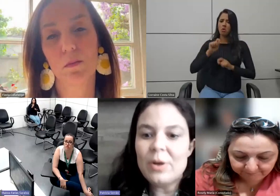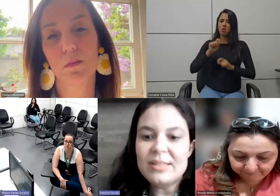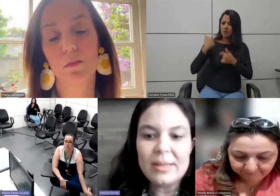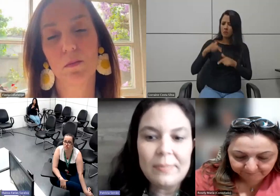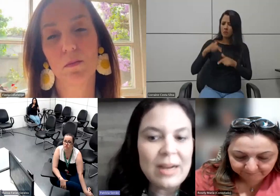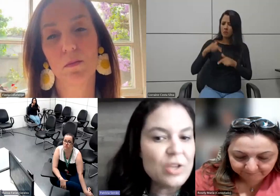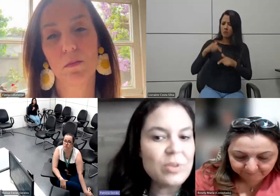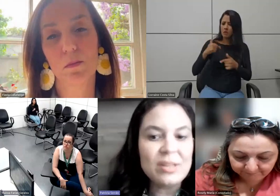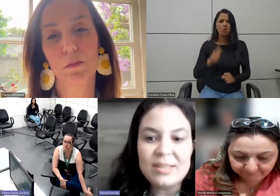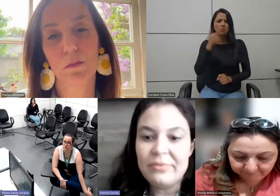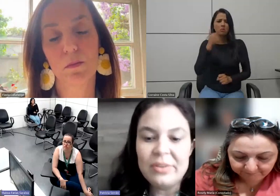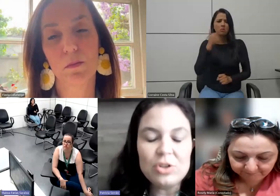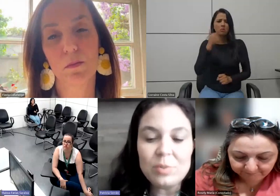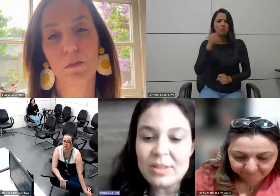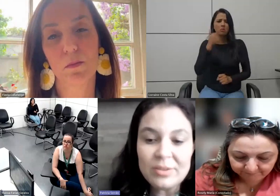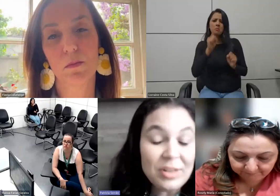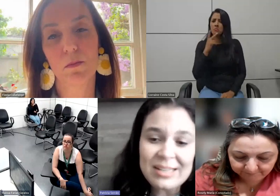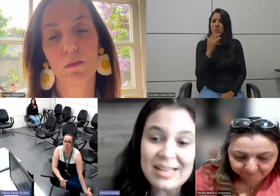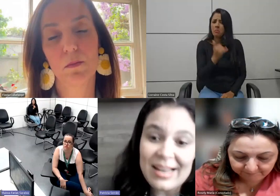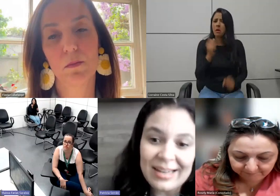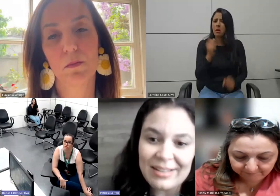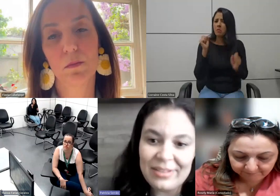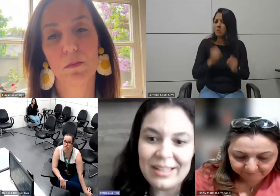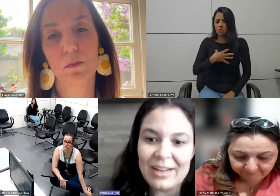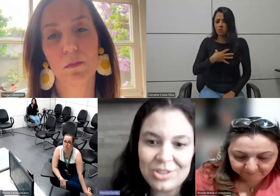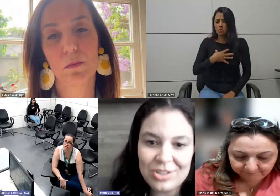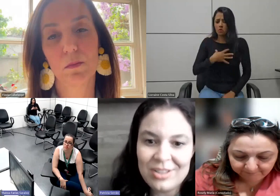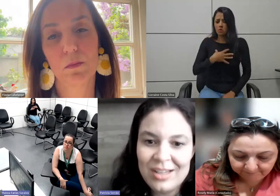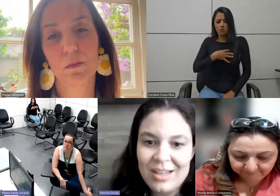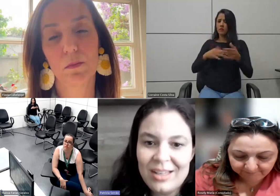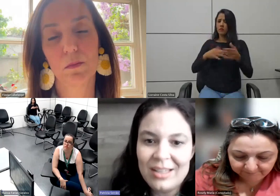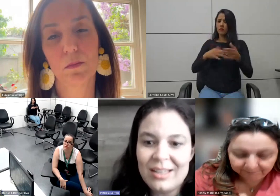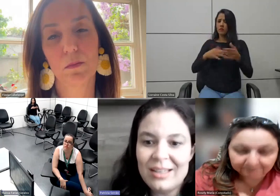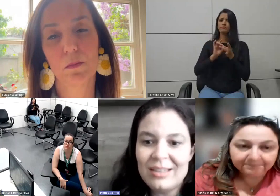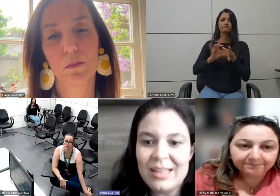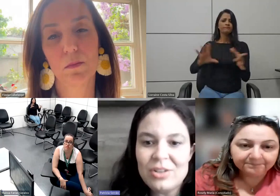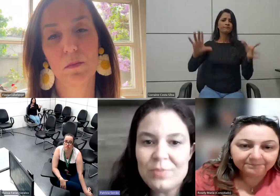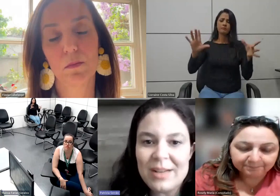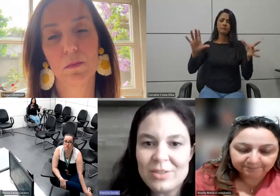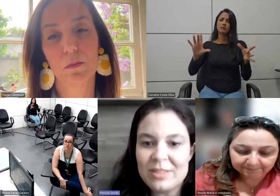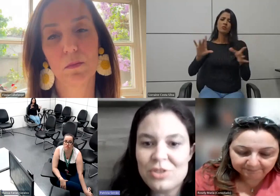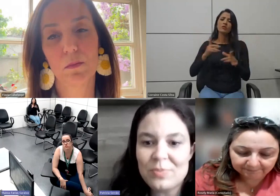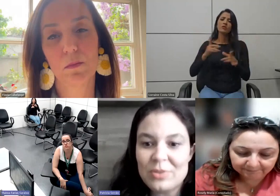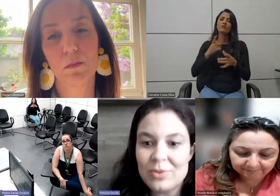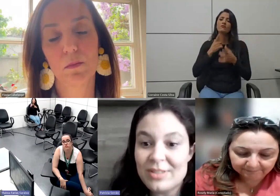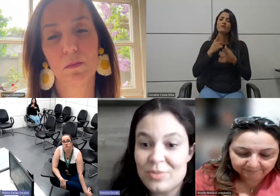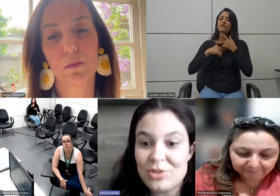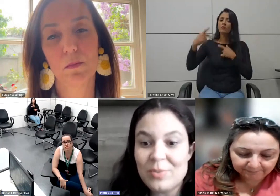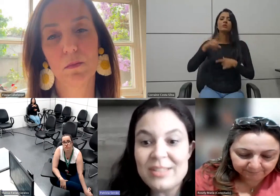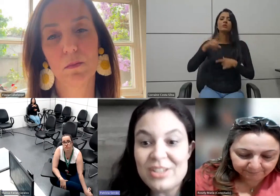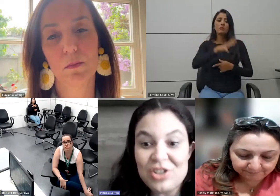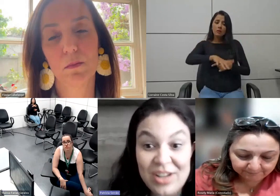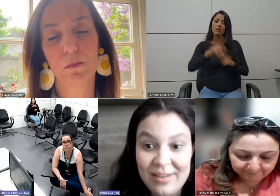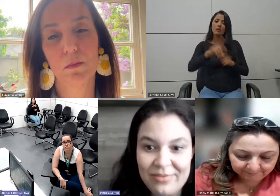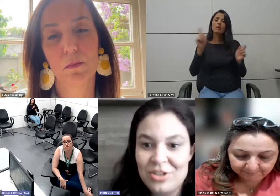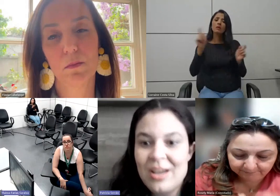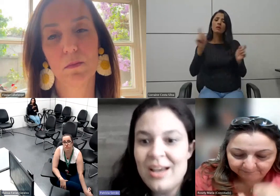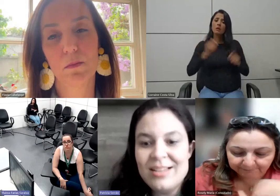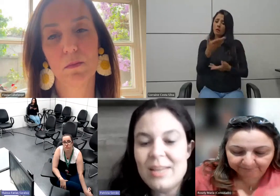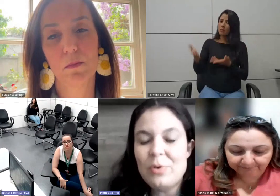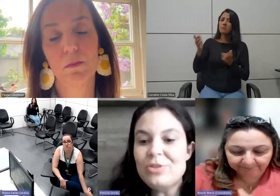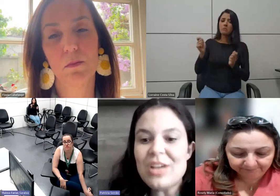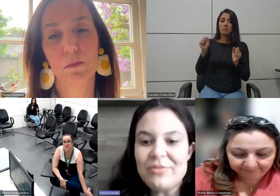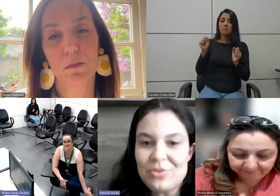mães, podem ser pais, podem ser filhos, podem ser o que quiserem, na verdade. e que tem espaço para essas pessoas, essas pessoas podem ser